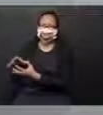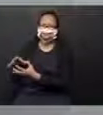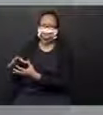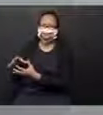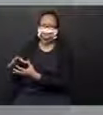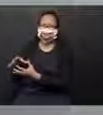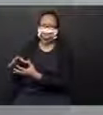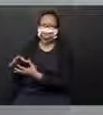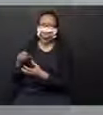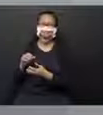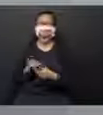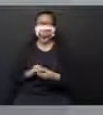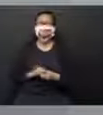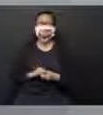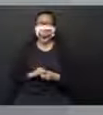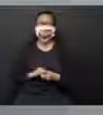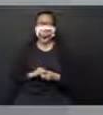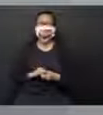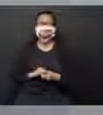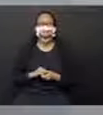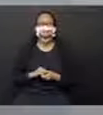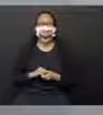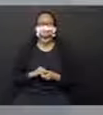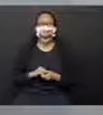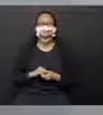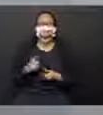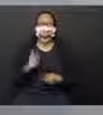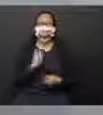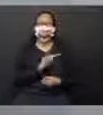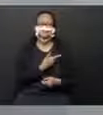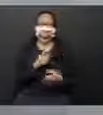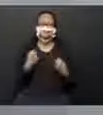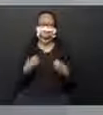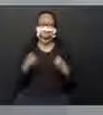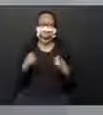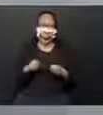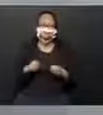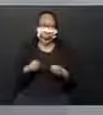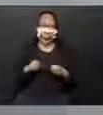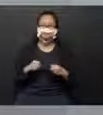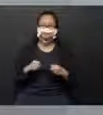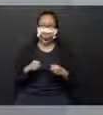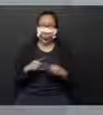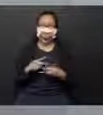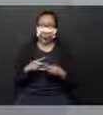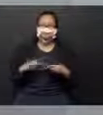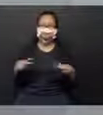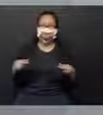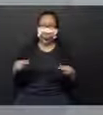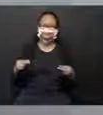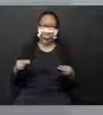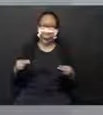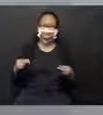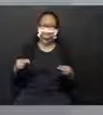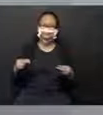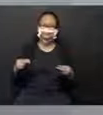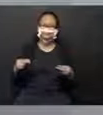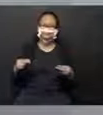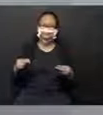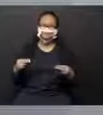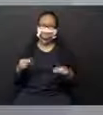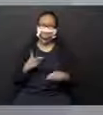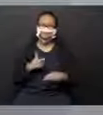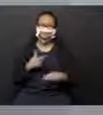sombra? Não, não, não, não. Nós precisamos o quê? De um objeto opaco. Mas vocês vão perguntar,